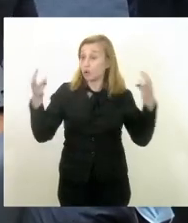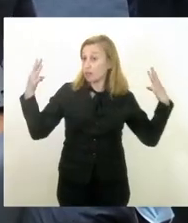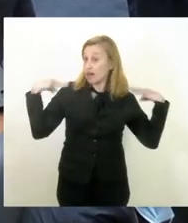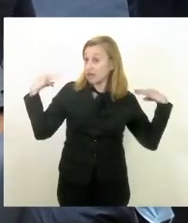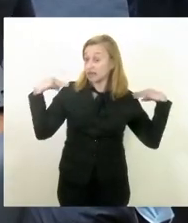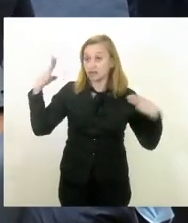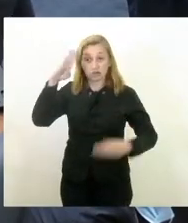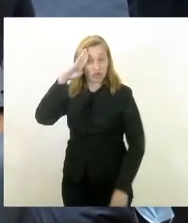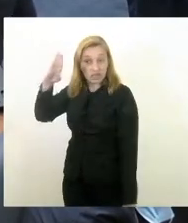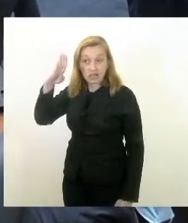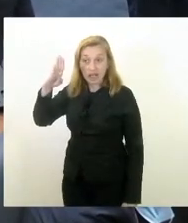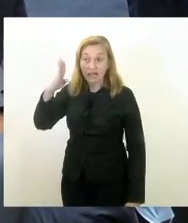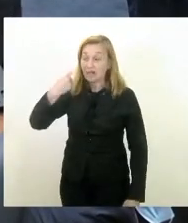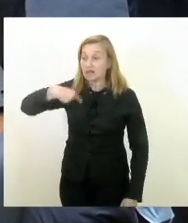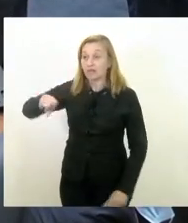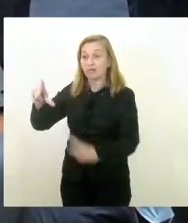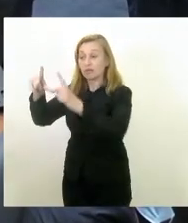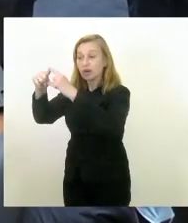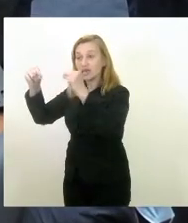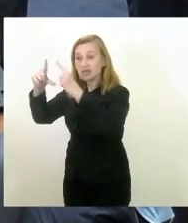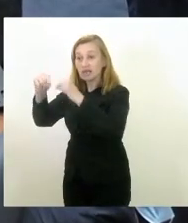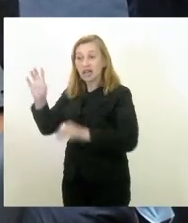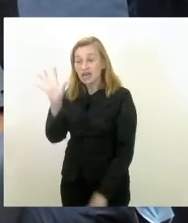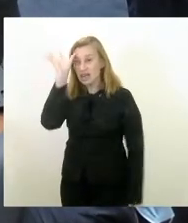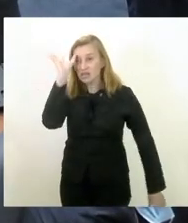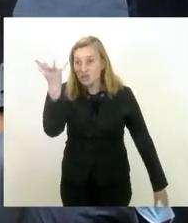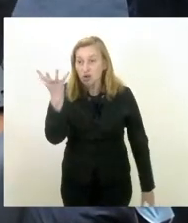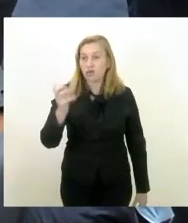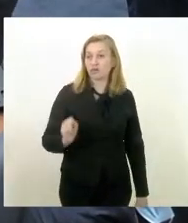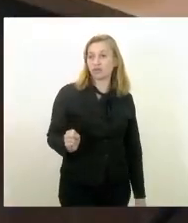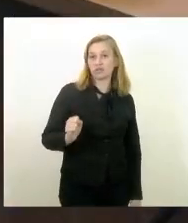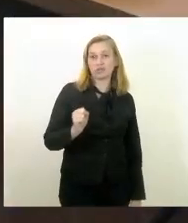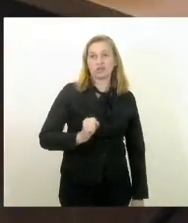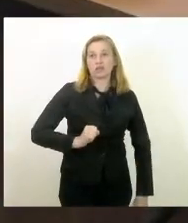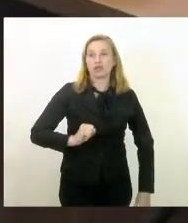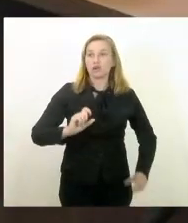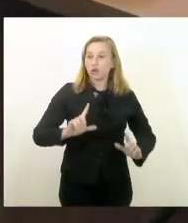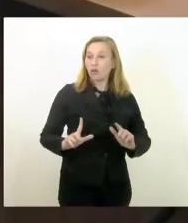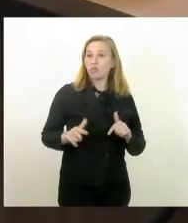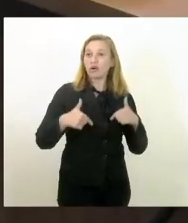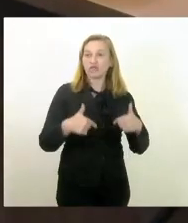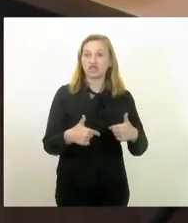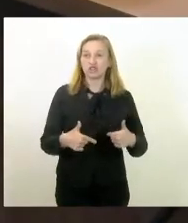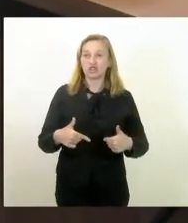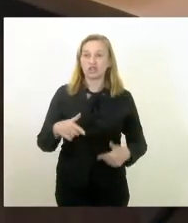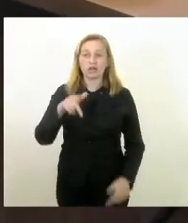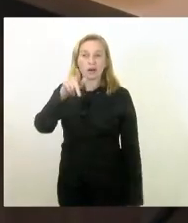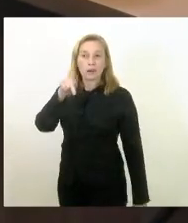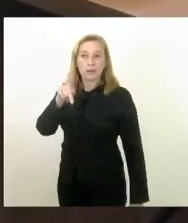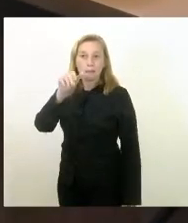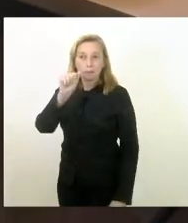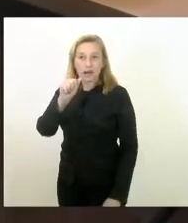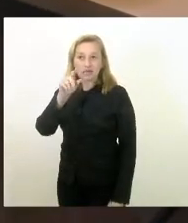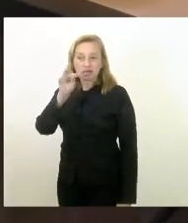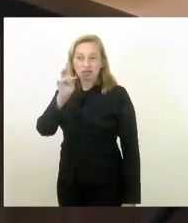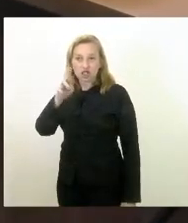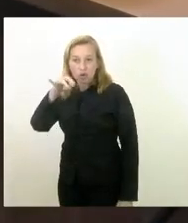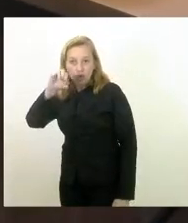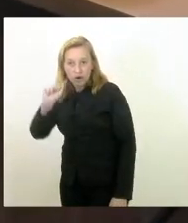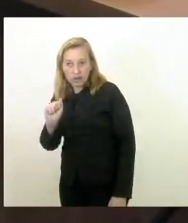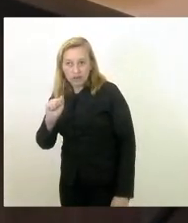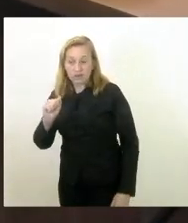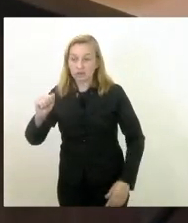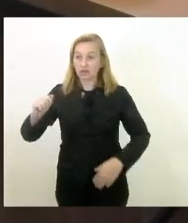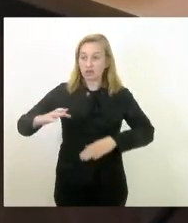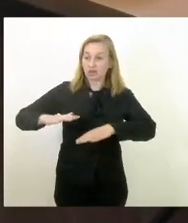por Brasília e resolvem como um ato de patriotismo fazer um desfile